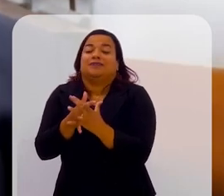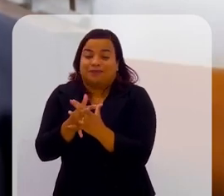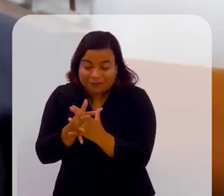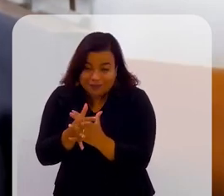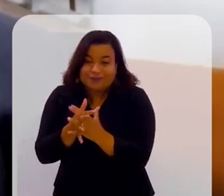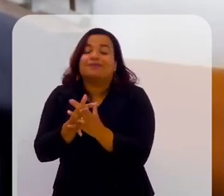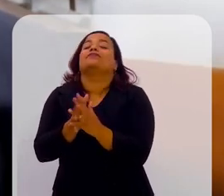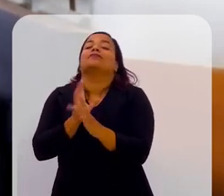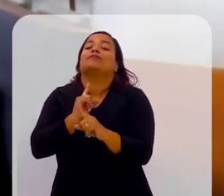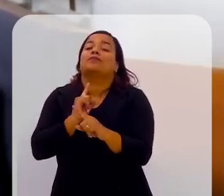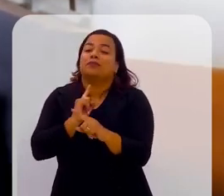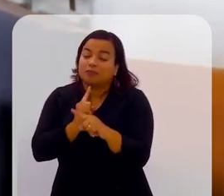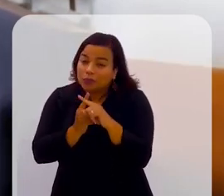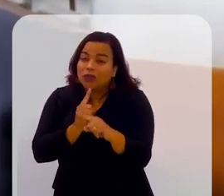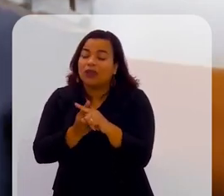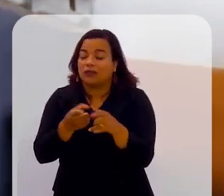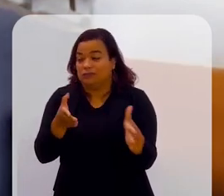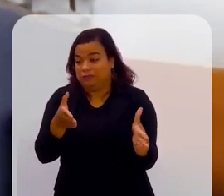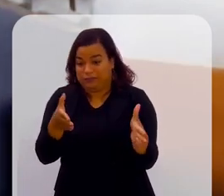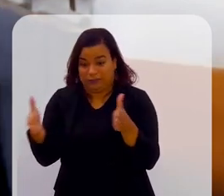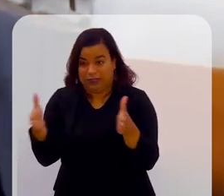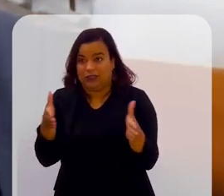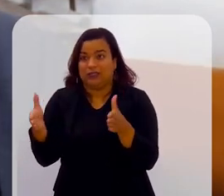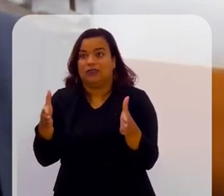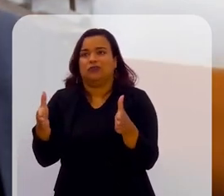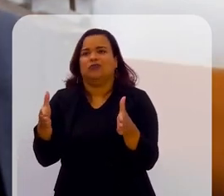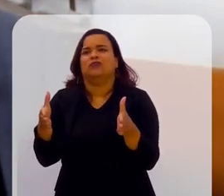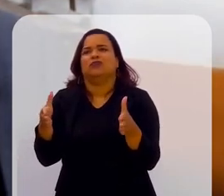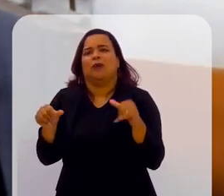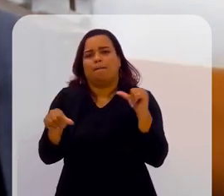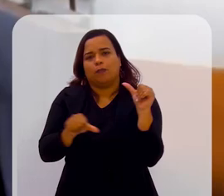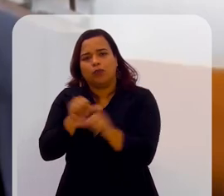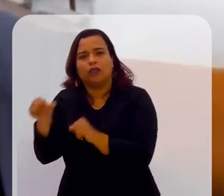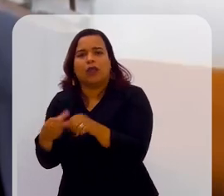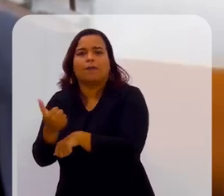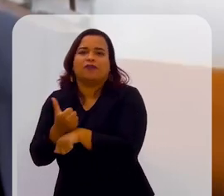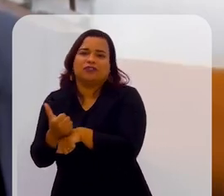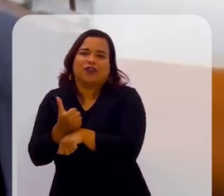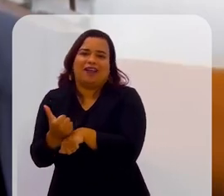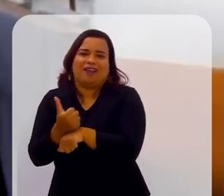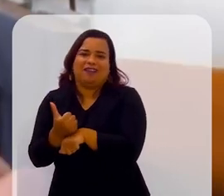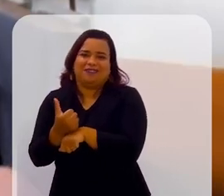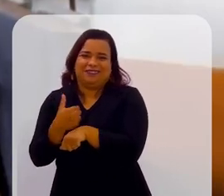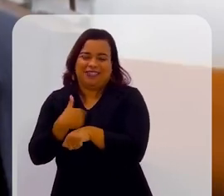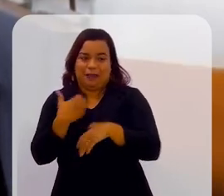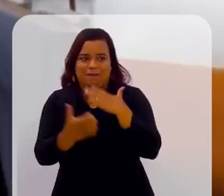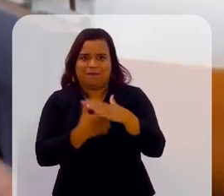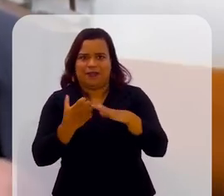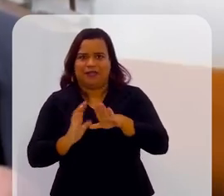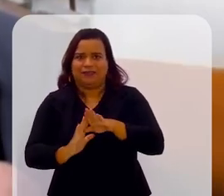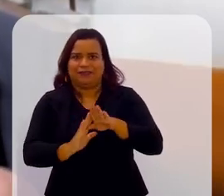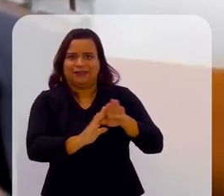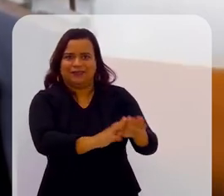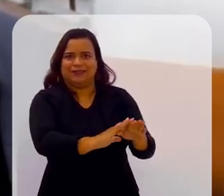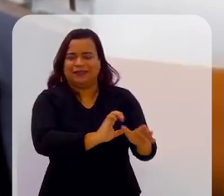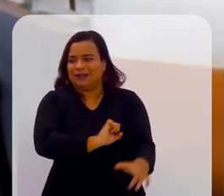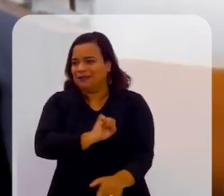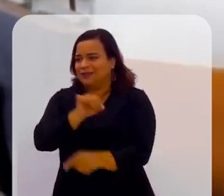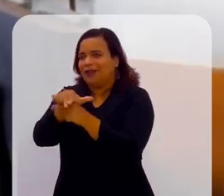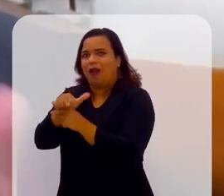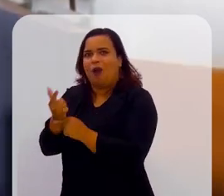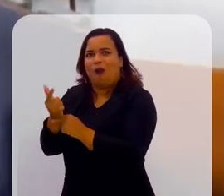num momento de transição de carreira, ou seja, eu estava deixando uma empresa, entrando